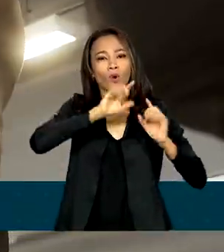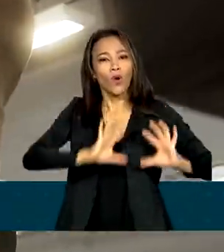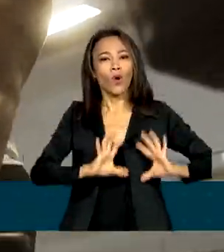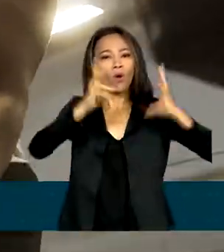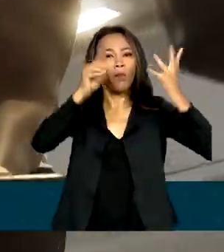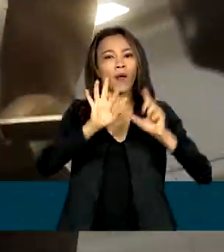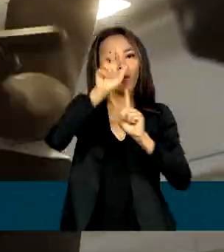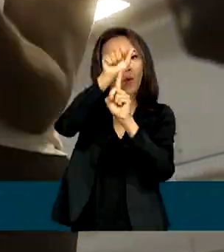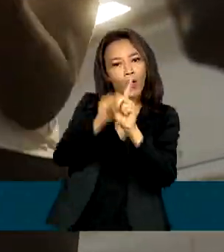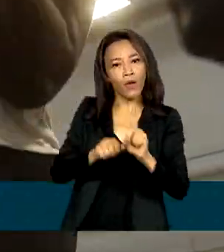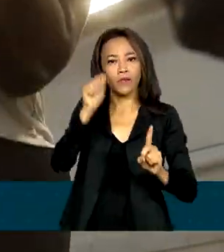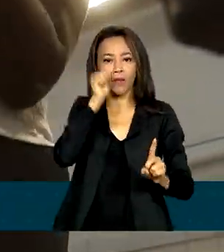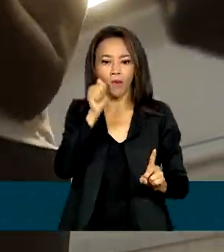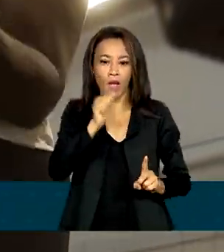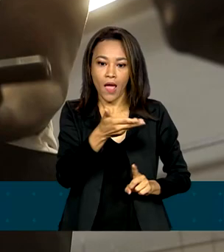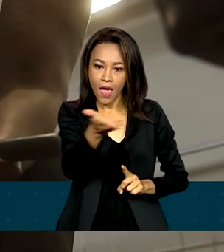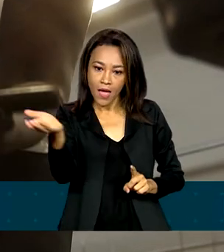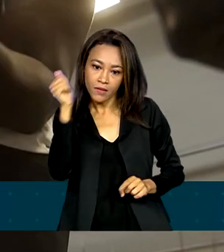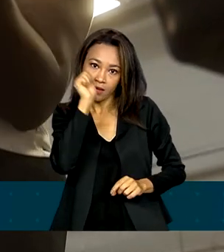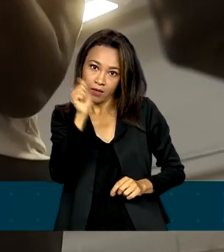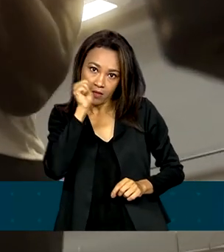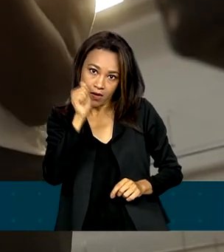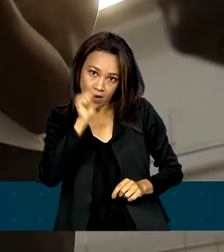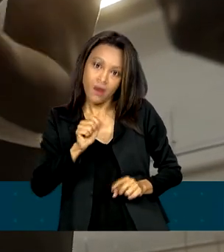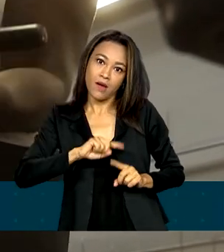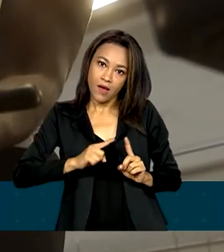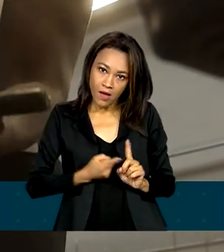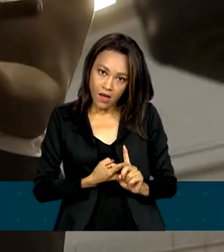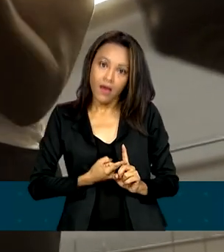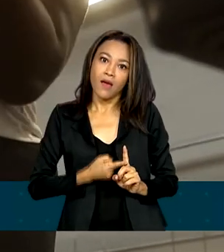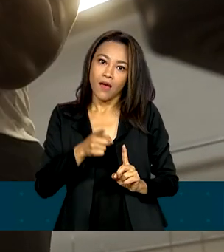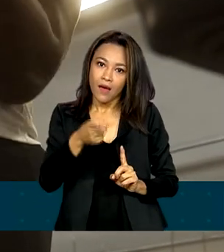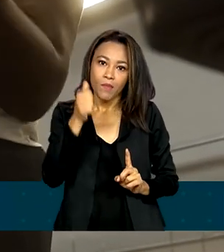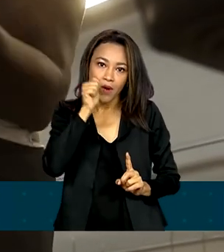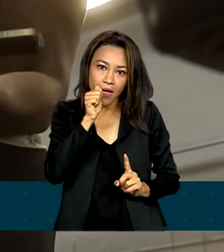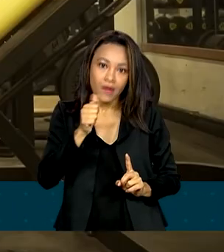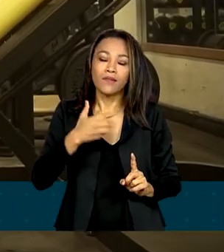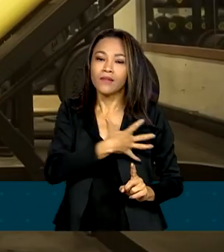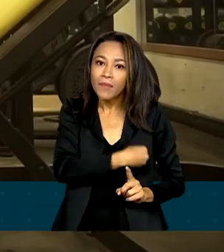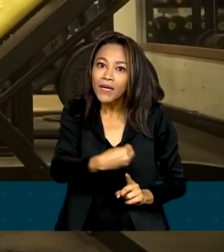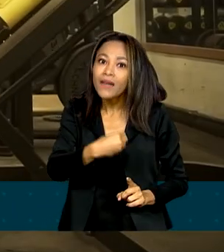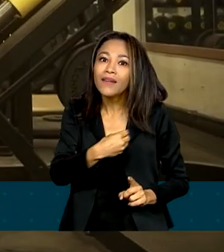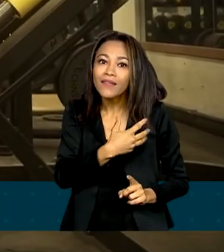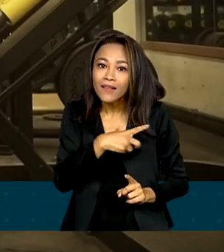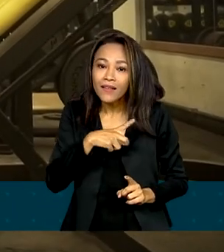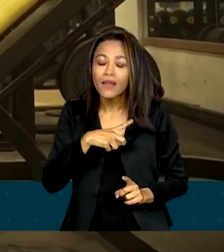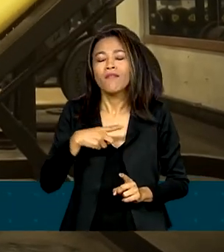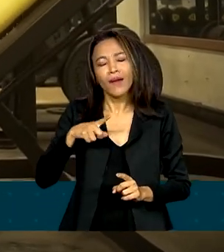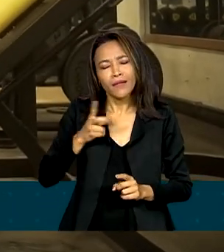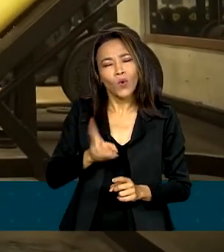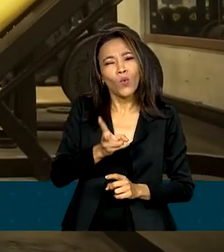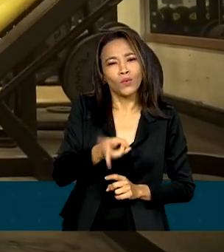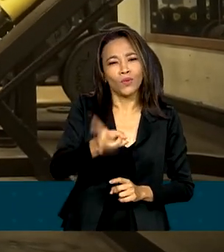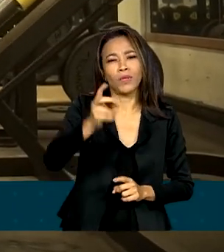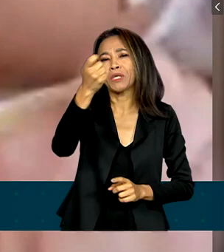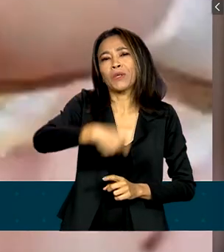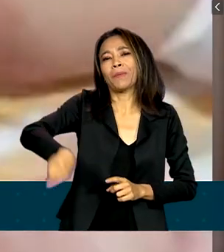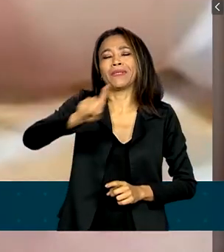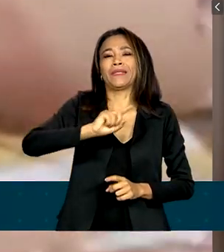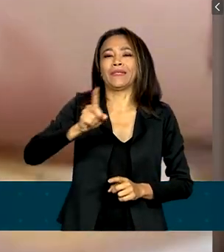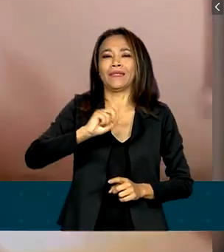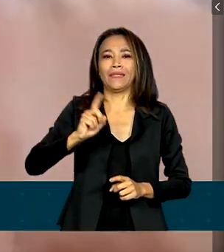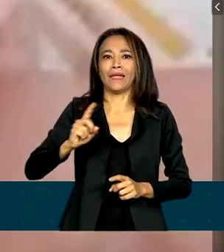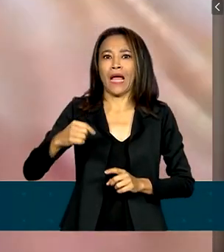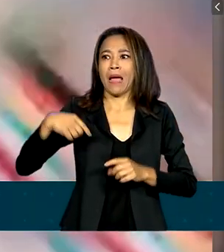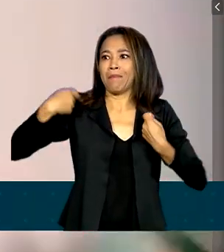As mães atletas vão ter esse suporte de garantia da remuneração sem ter a necessidade de apresentar resultados